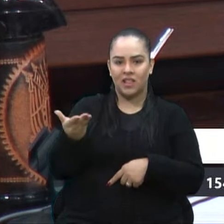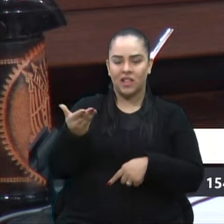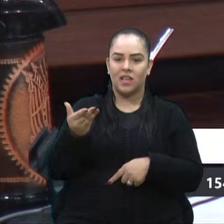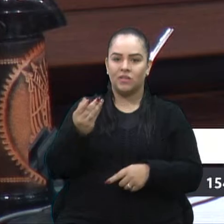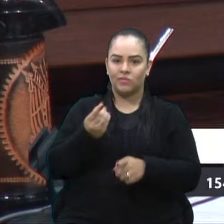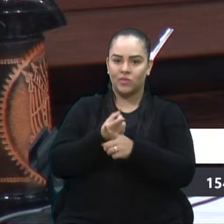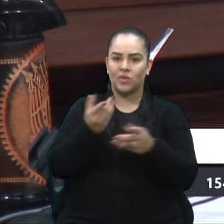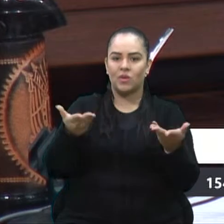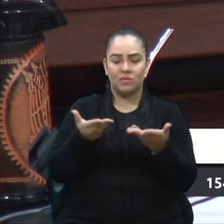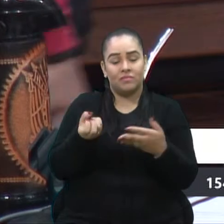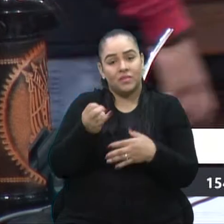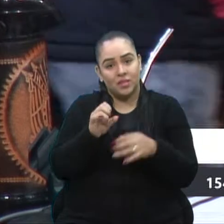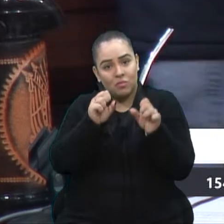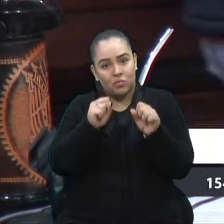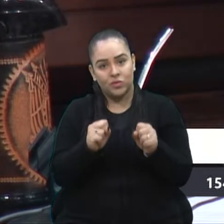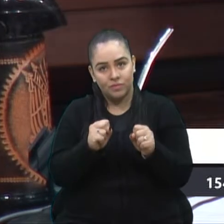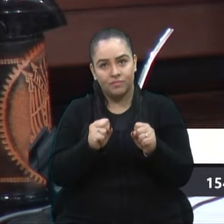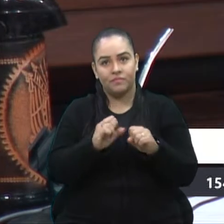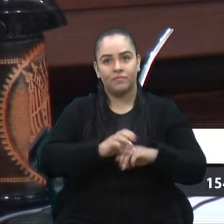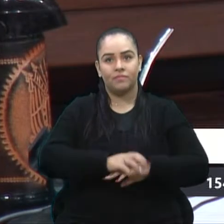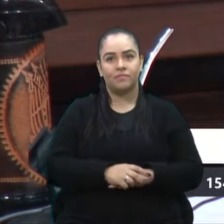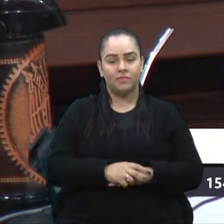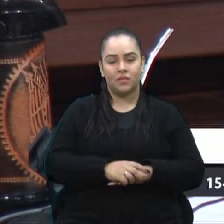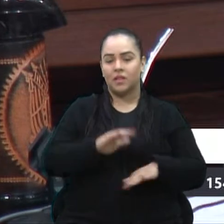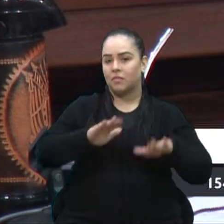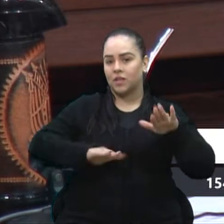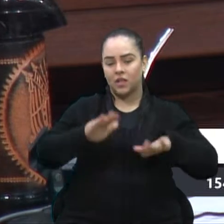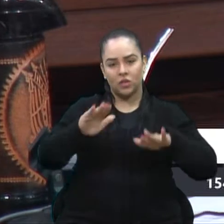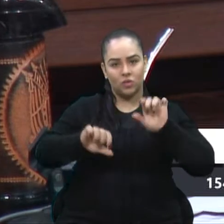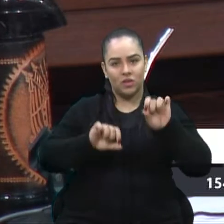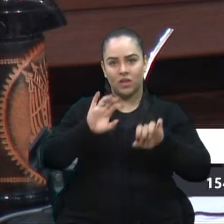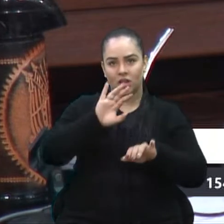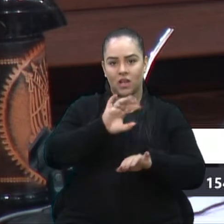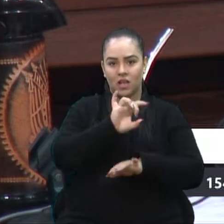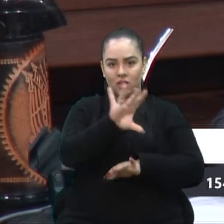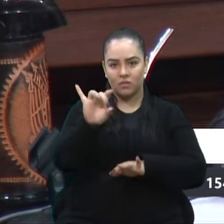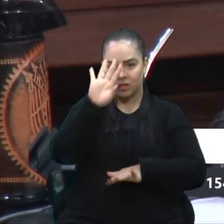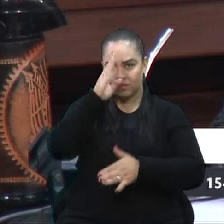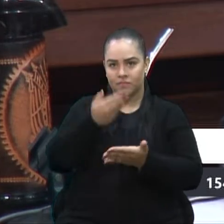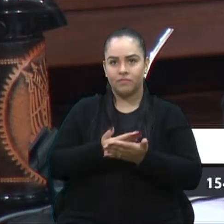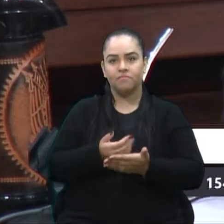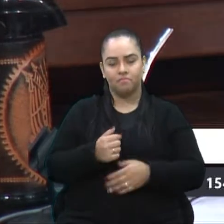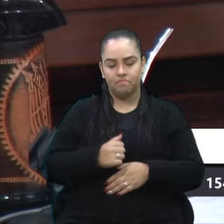permite. Independente da religião e da crença de todos aqui. Ok, de acordo.